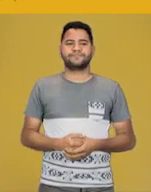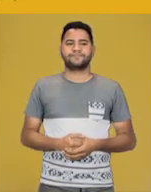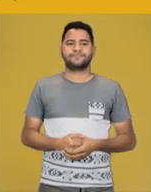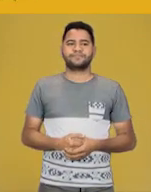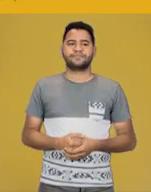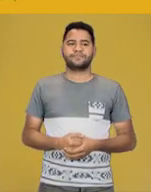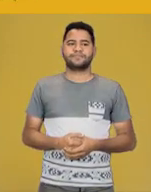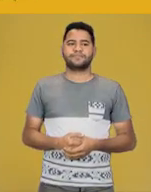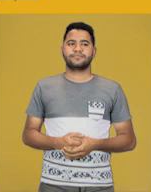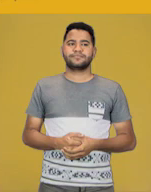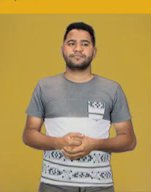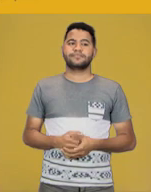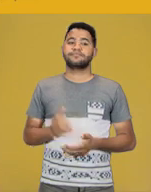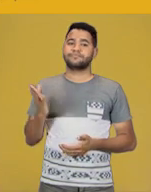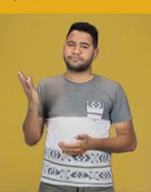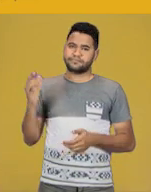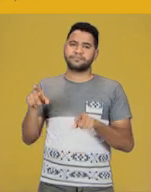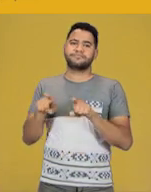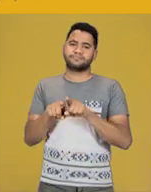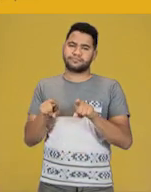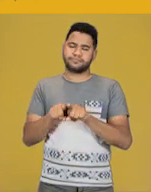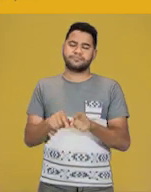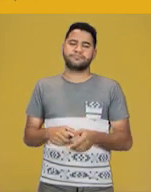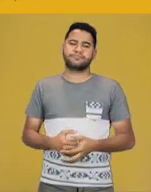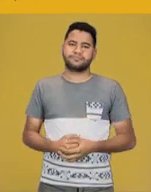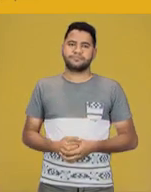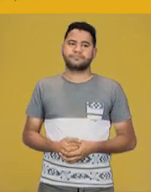And this, too. Essa também.